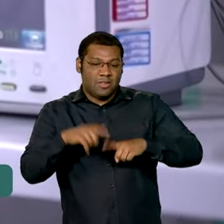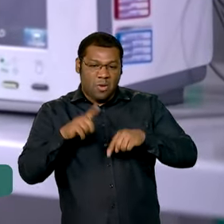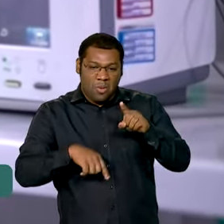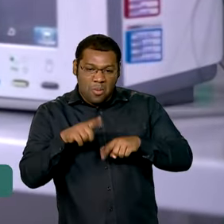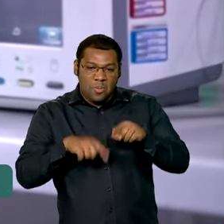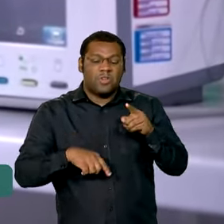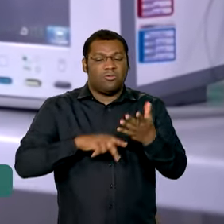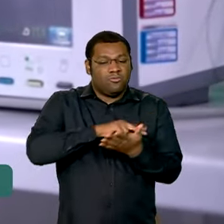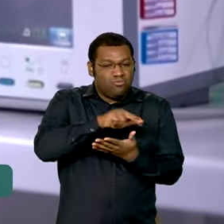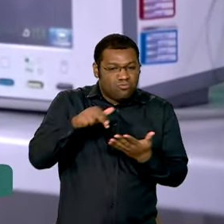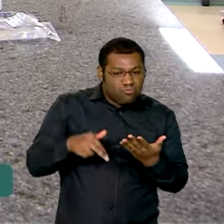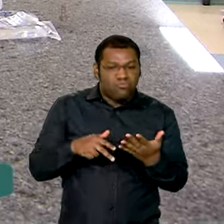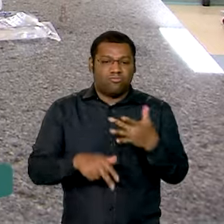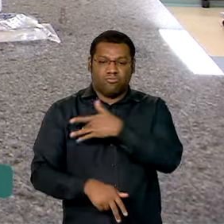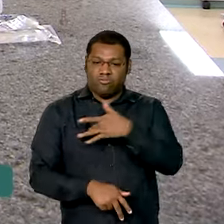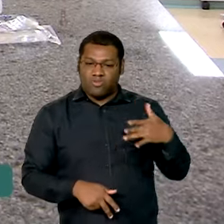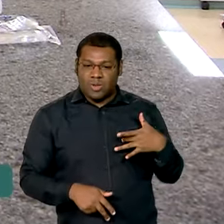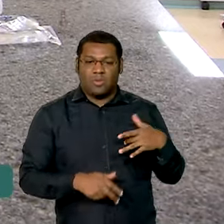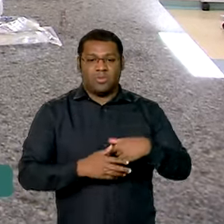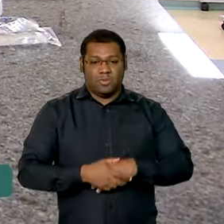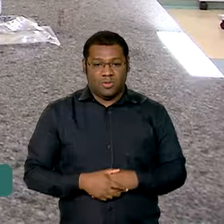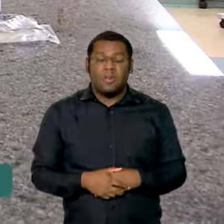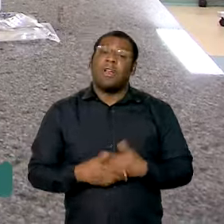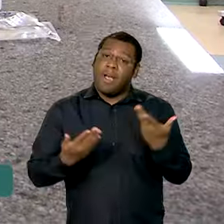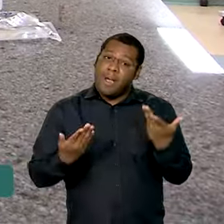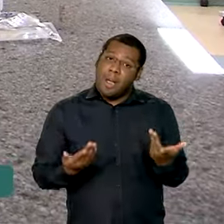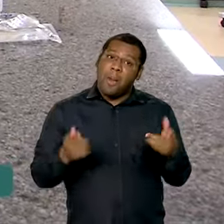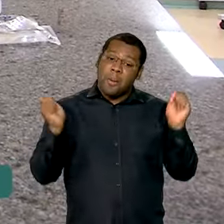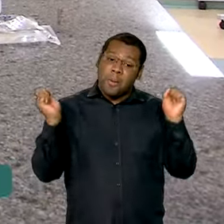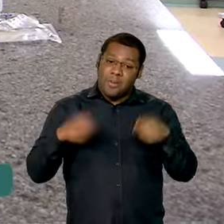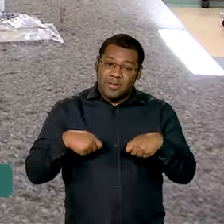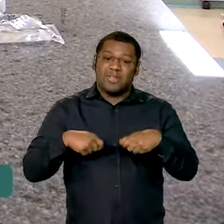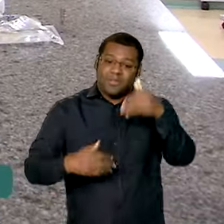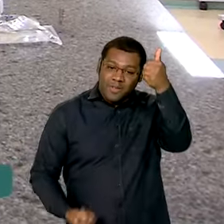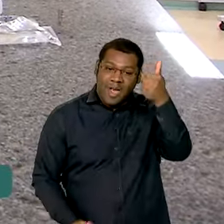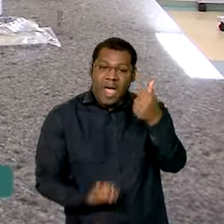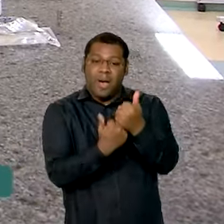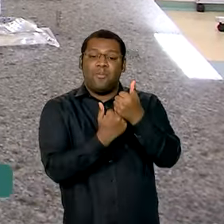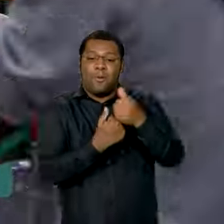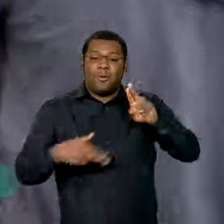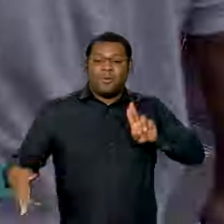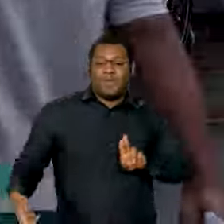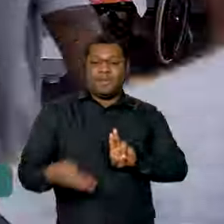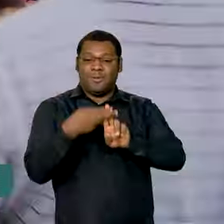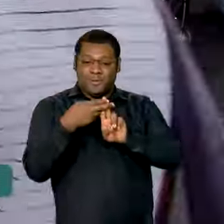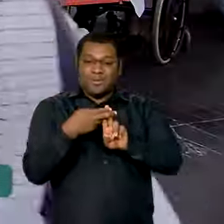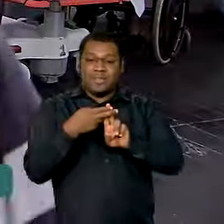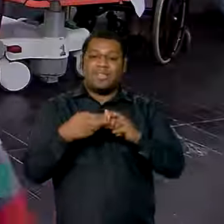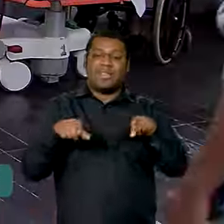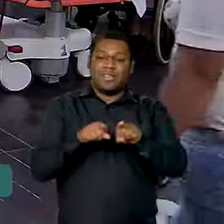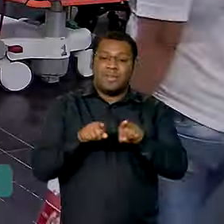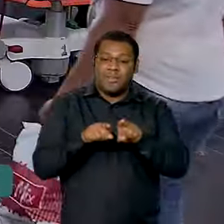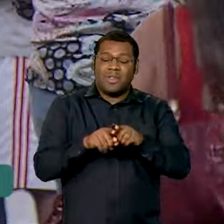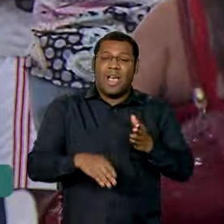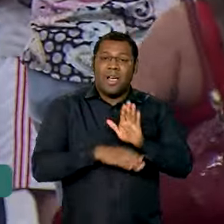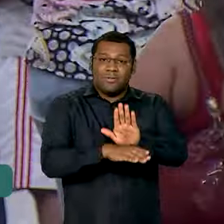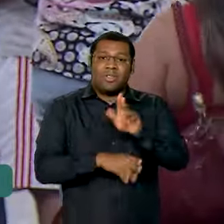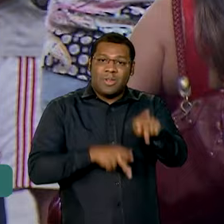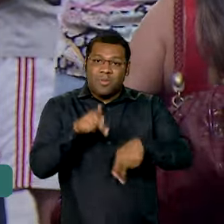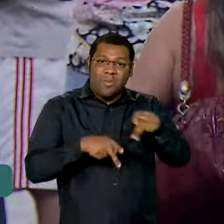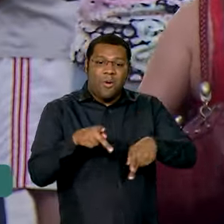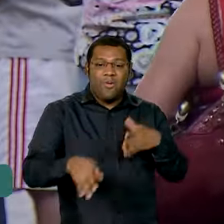médicos, entre outros. O que vai contribuir para fortalecer o SUS e melhorar o acesso da